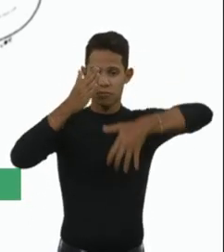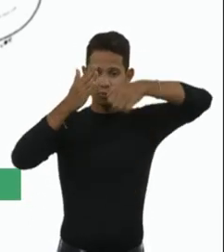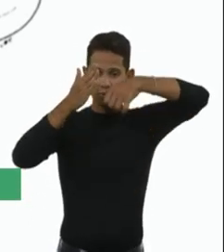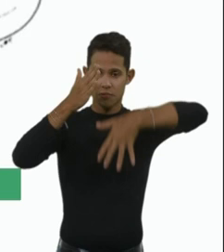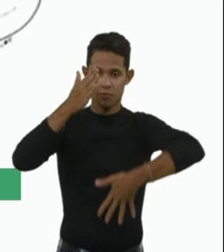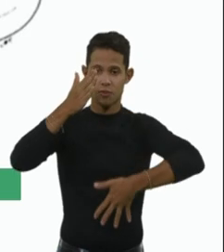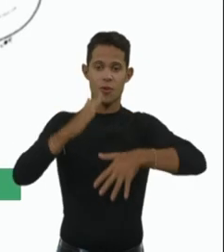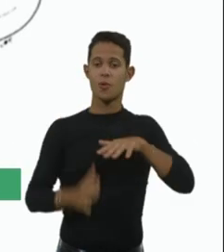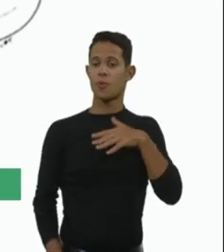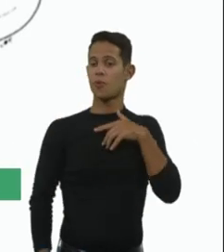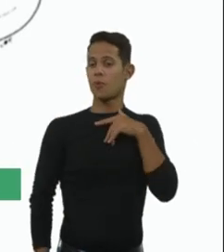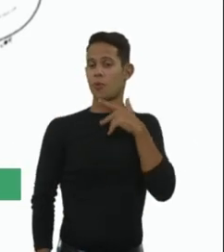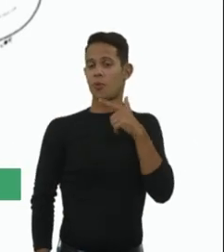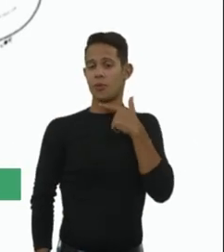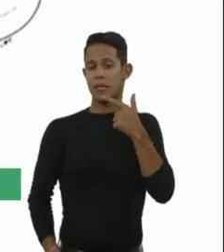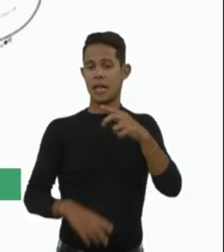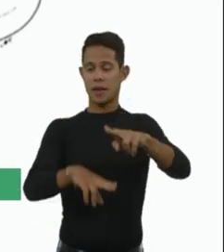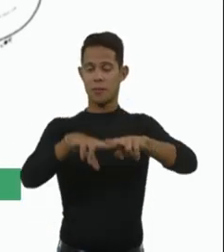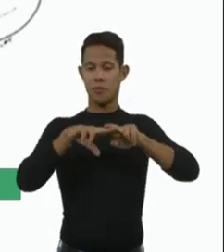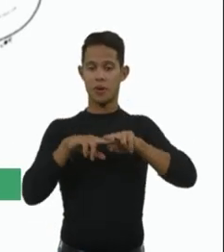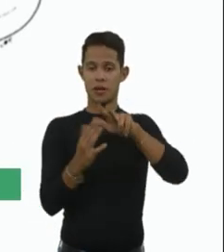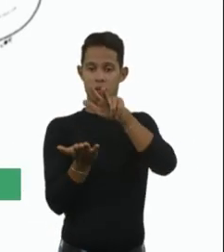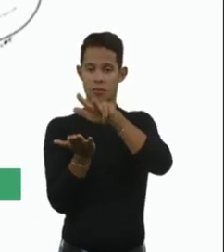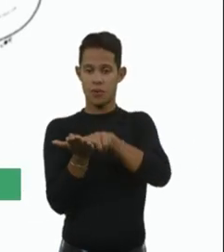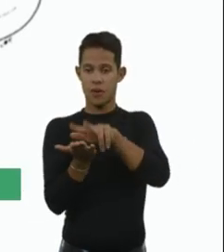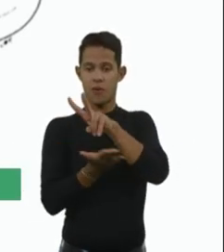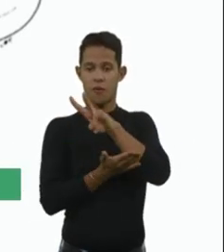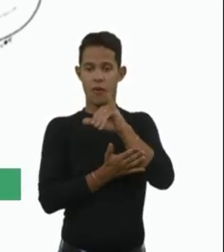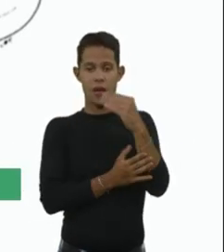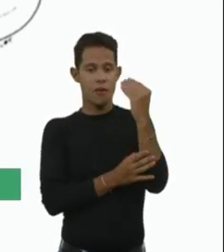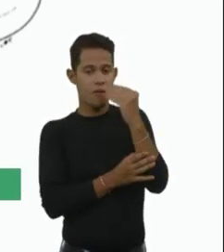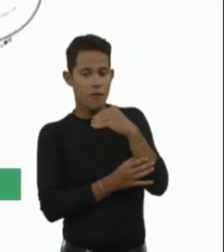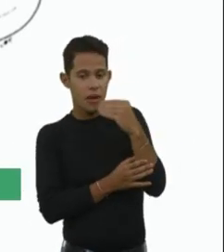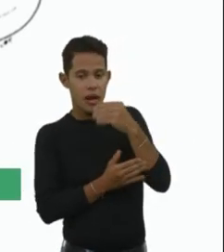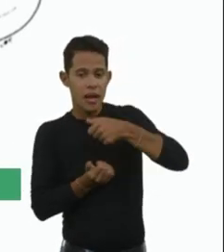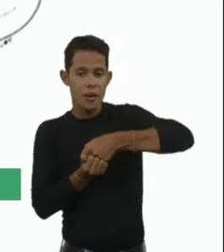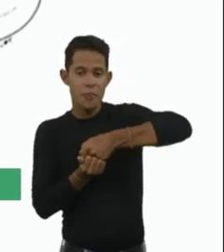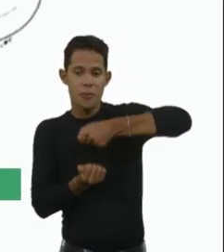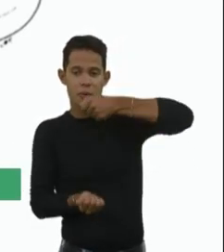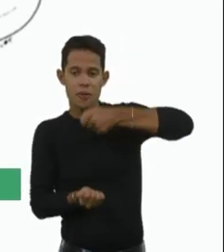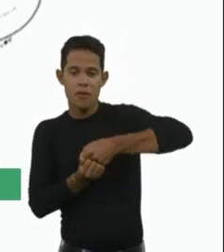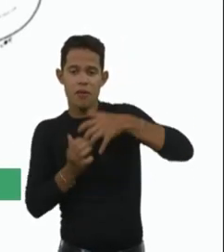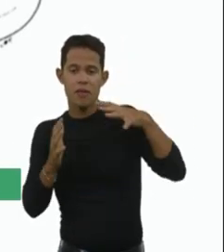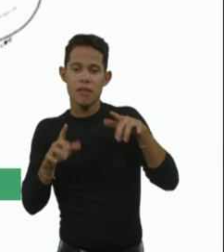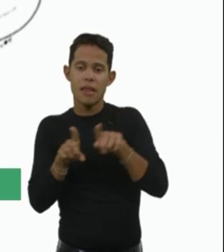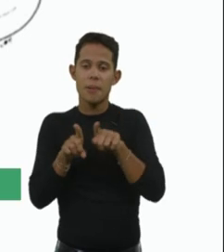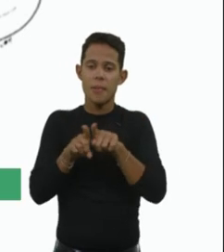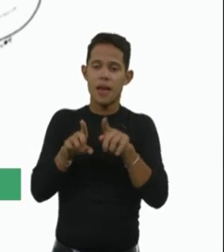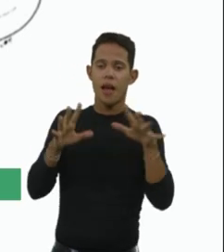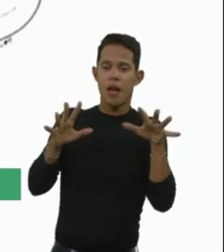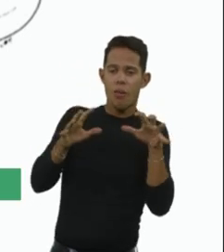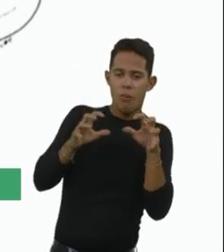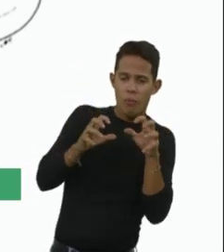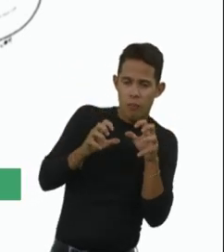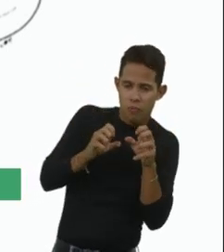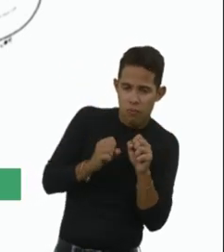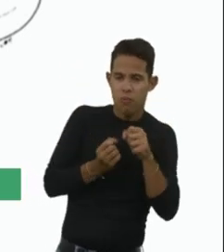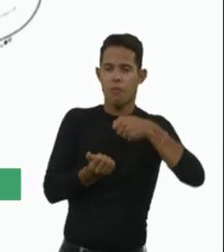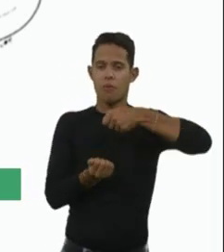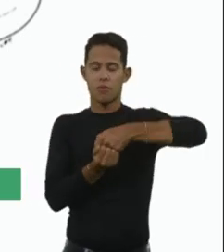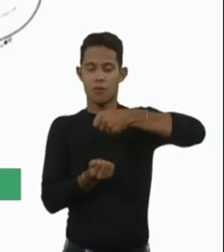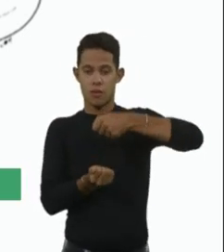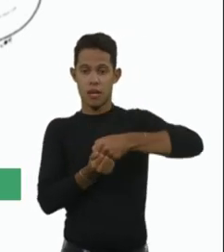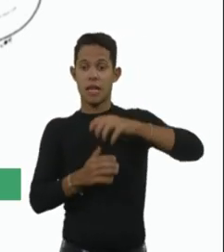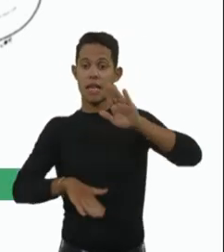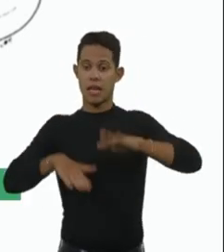Consequentemente, esse paciente vai evoluindo com uma fraqueza muscular, com atrofia muscular progressiva e nas formas mais graves,